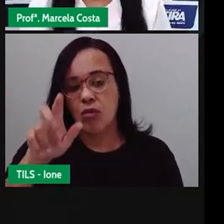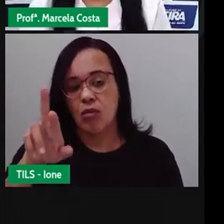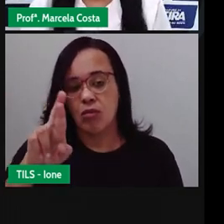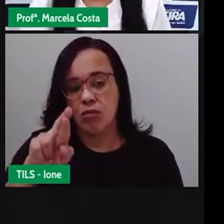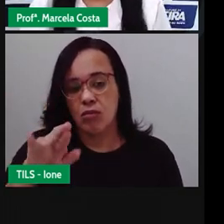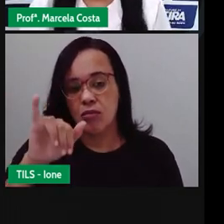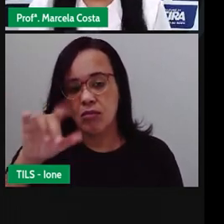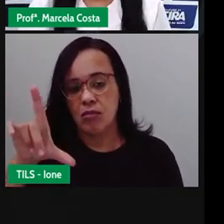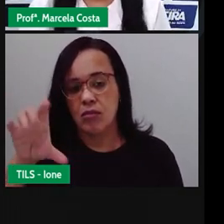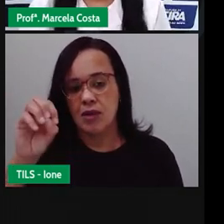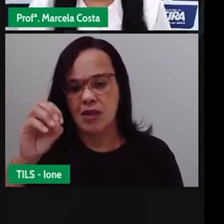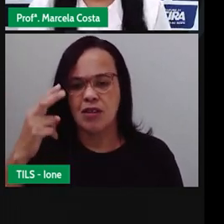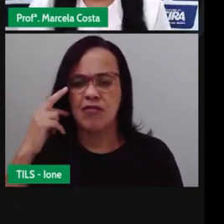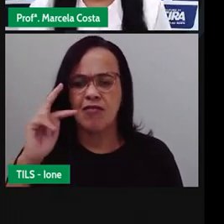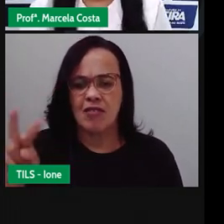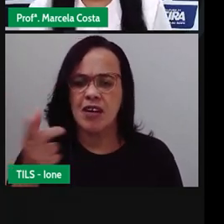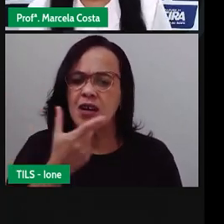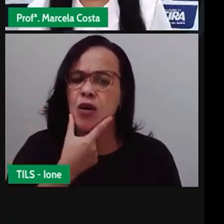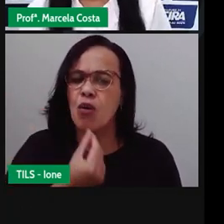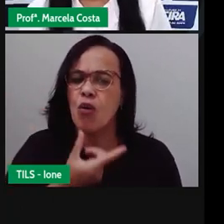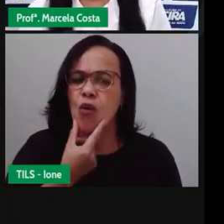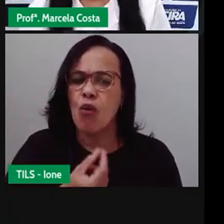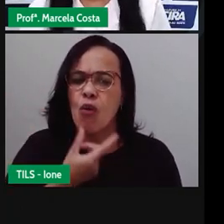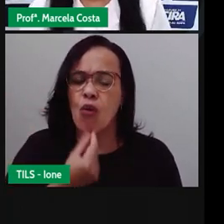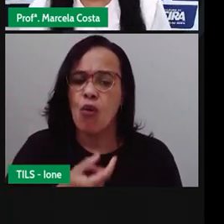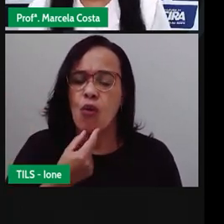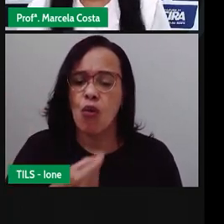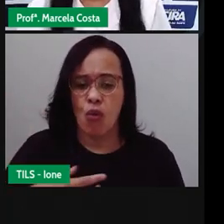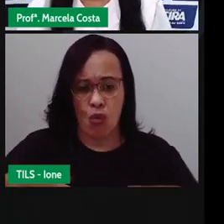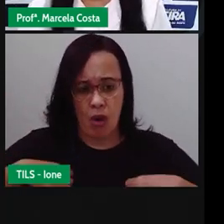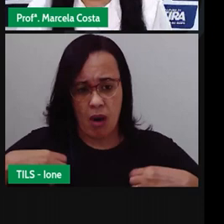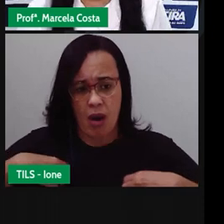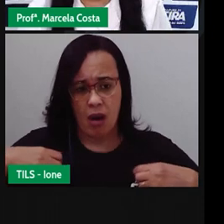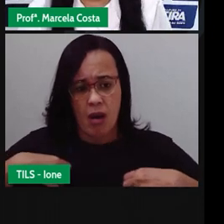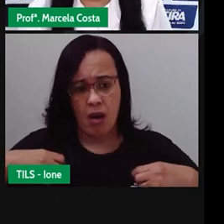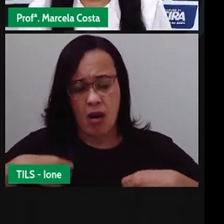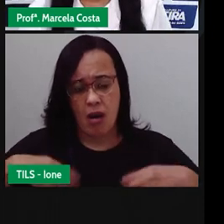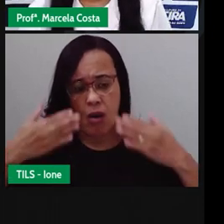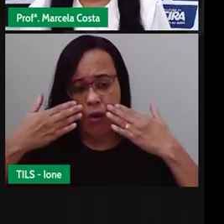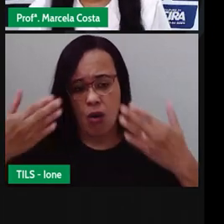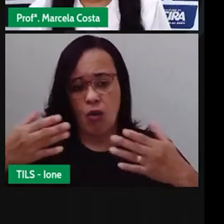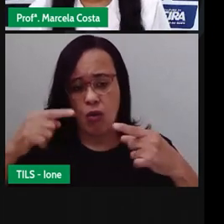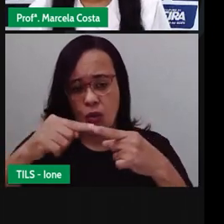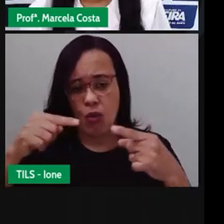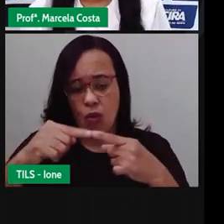pelas vestes dele, mostra aí que ele